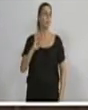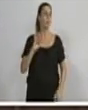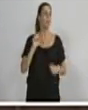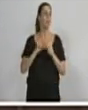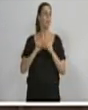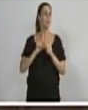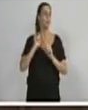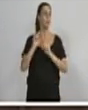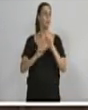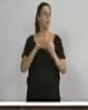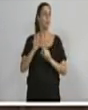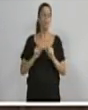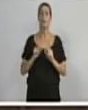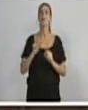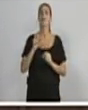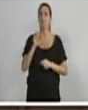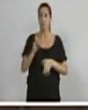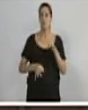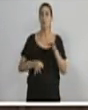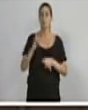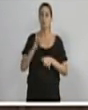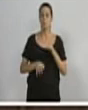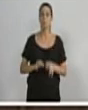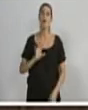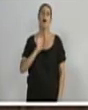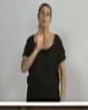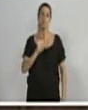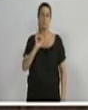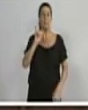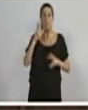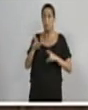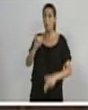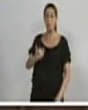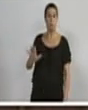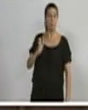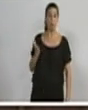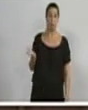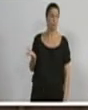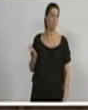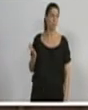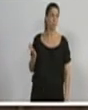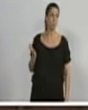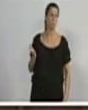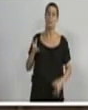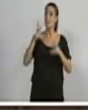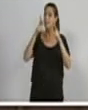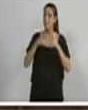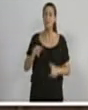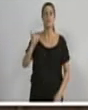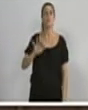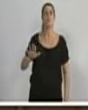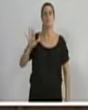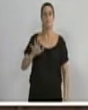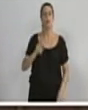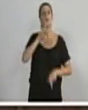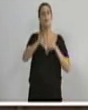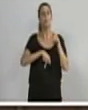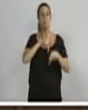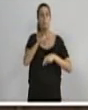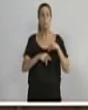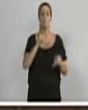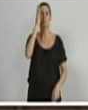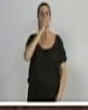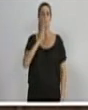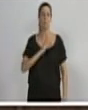com a justiça, estão fazendo isso com a justiça brasileira. Estão fazendo isso com o povo brasileiro.